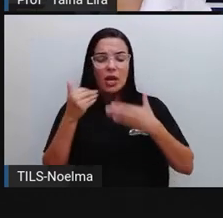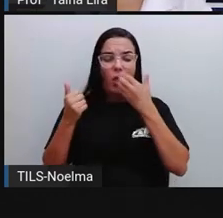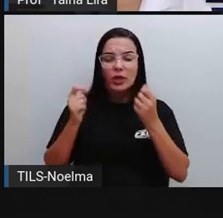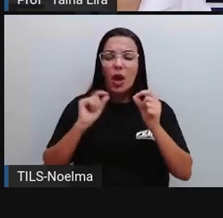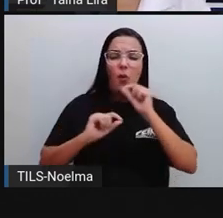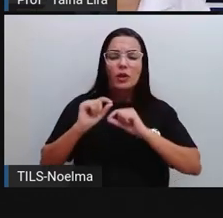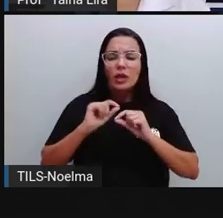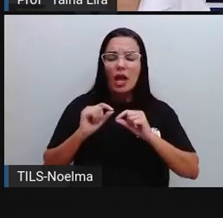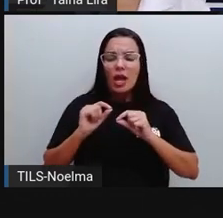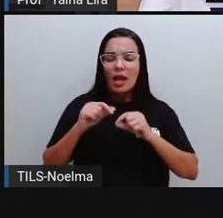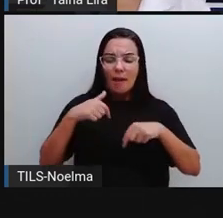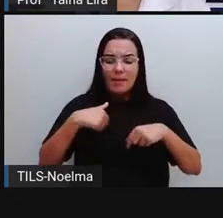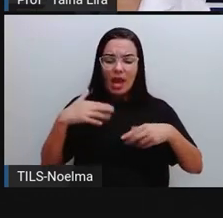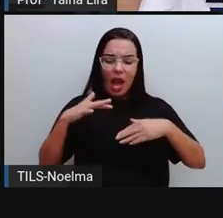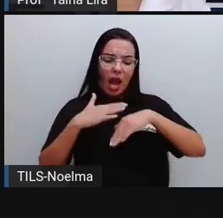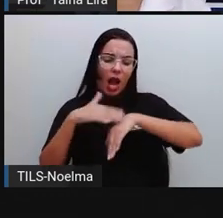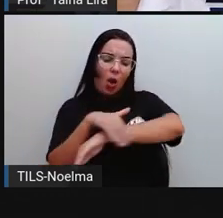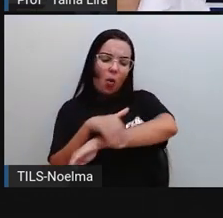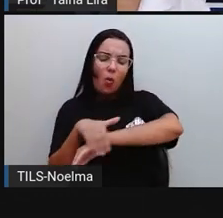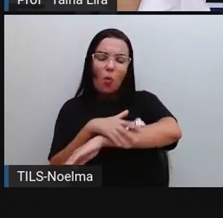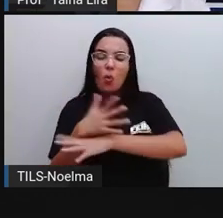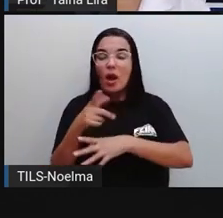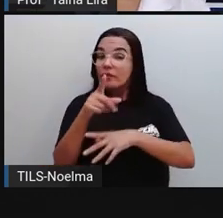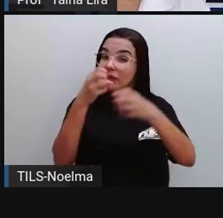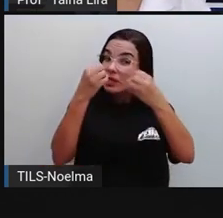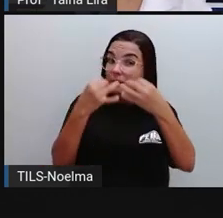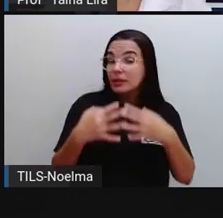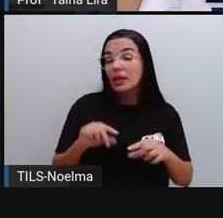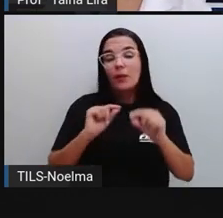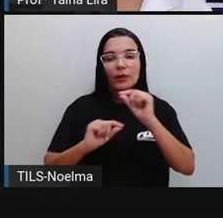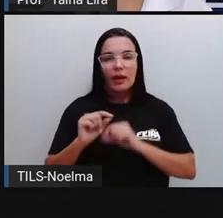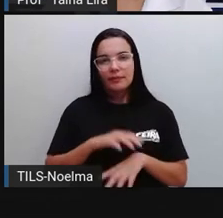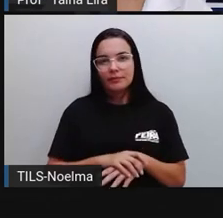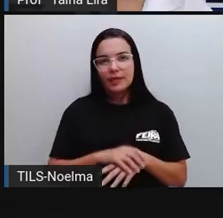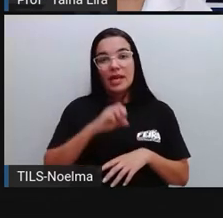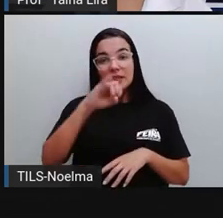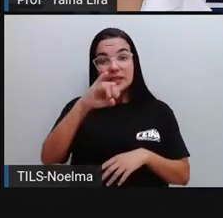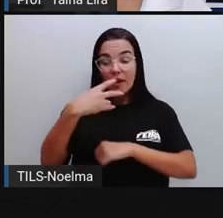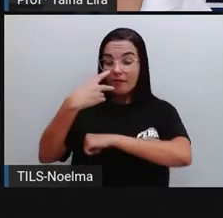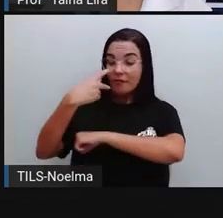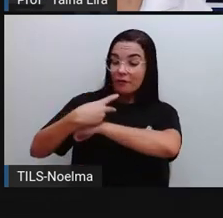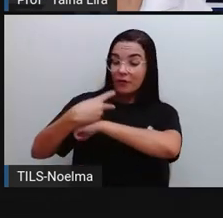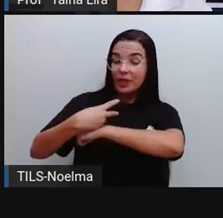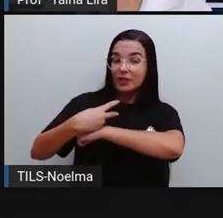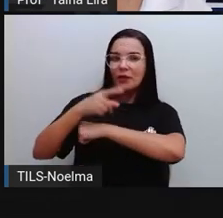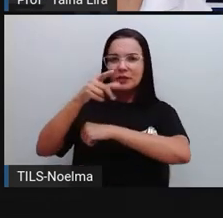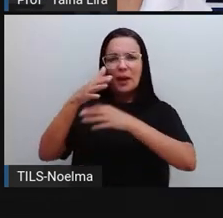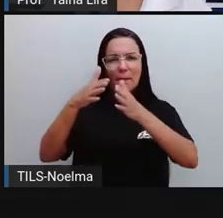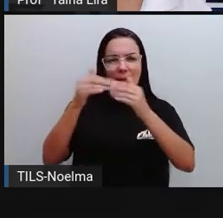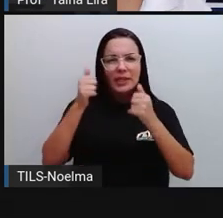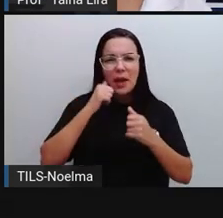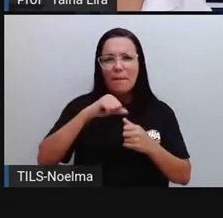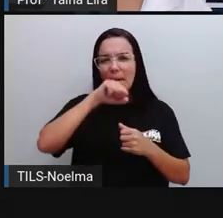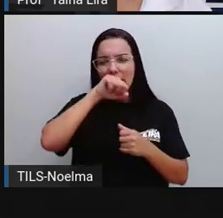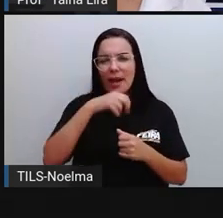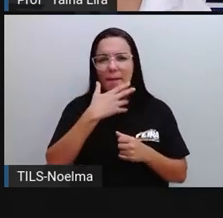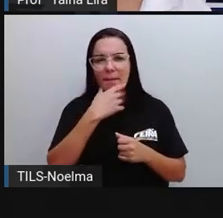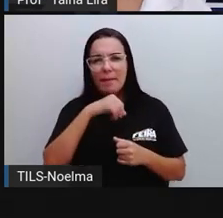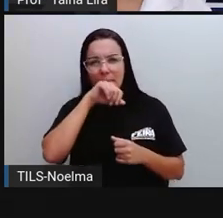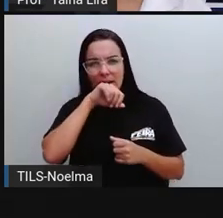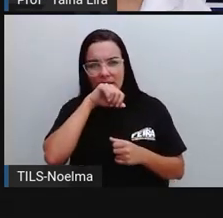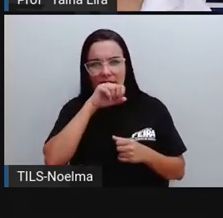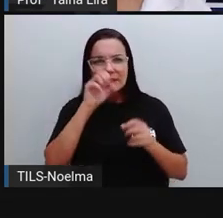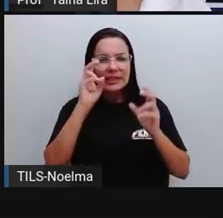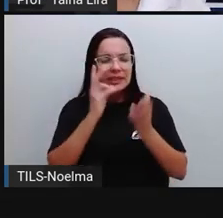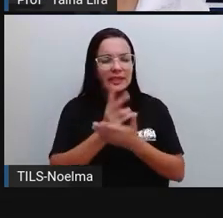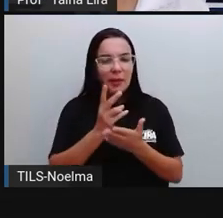algo que está acontecendo aqui na minha rua. E aí você fala o que é. Se você gravar esse vídeo, pede ao papai e à mamãe, tá? Como a Pro